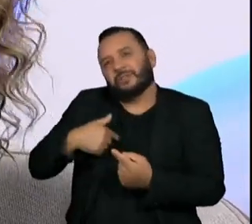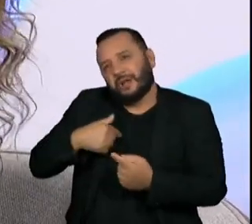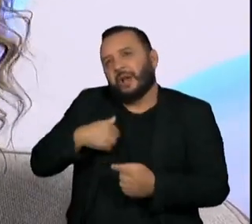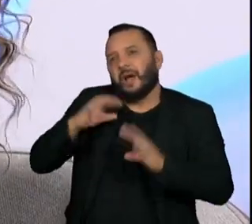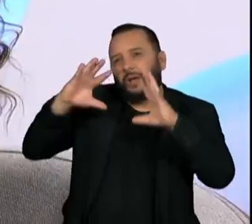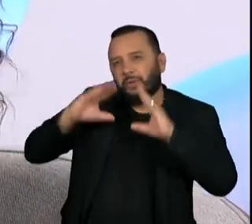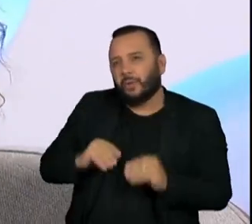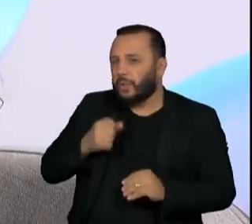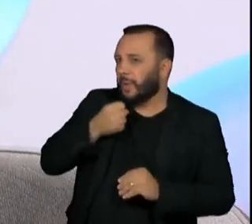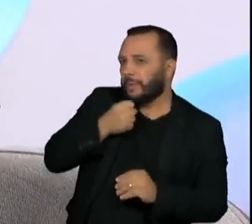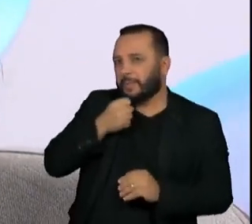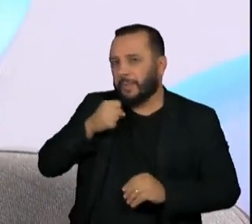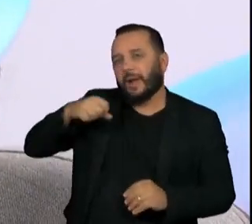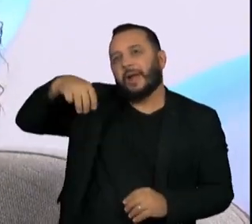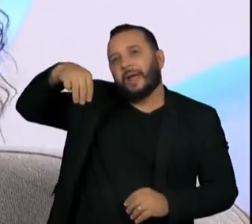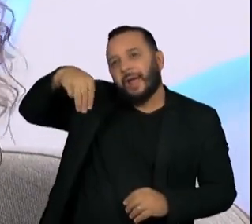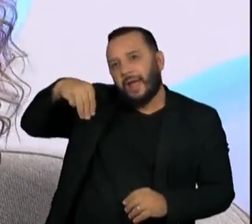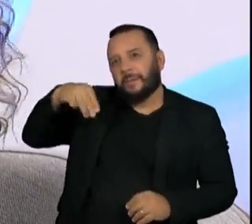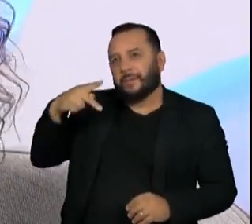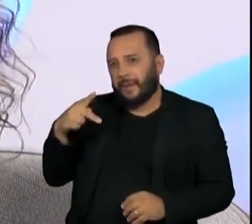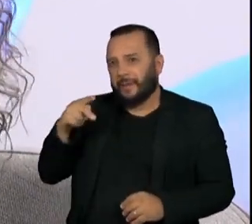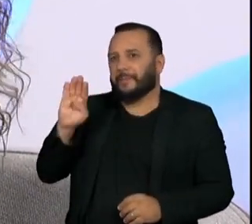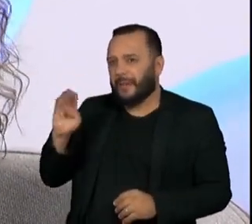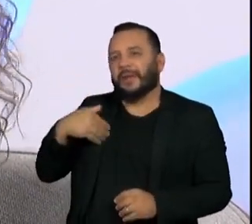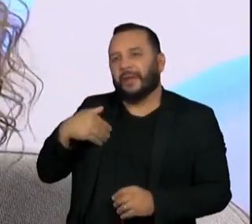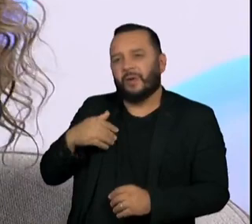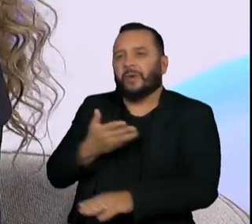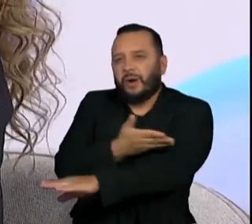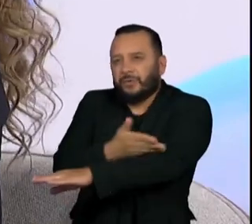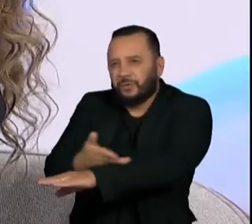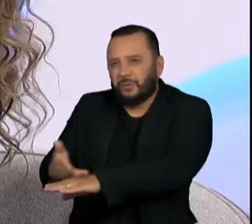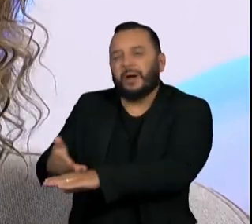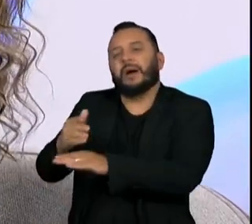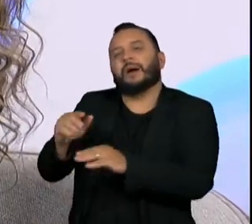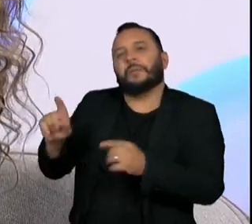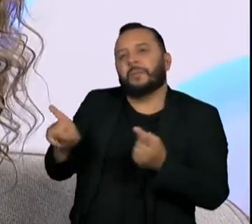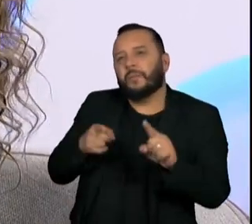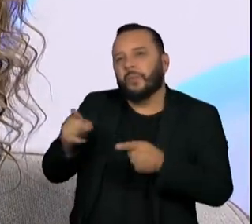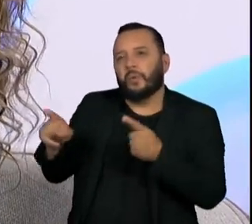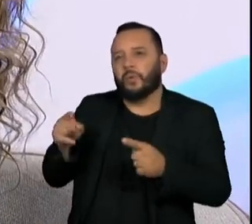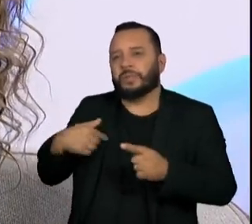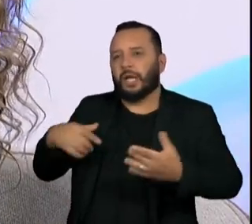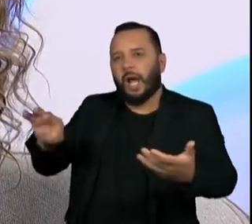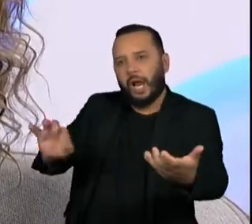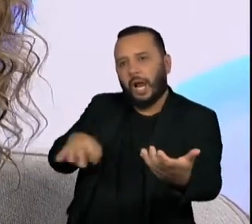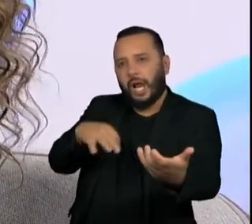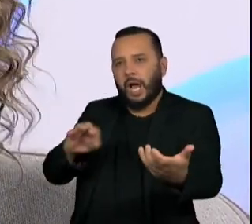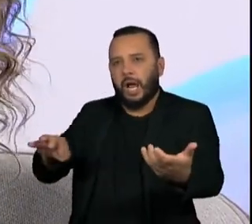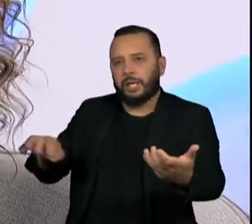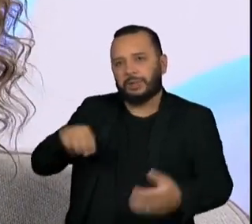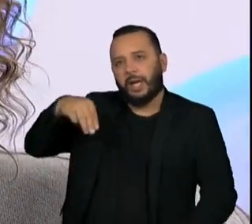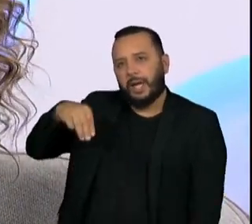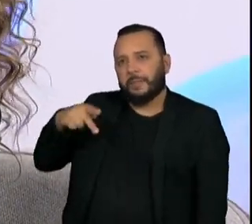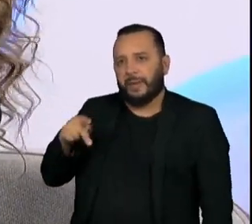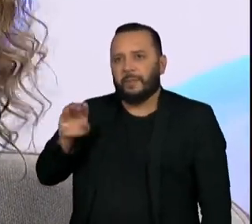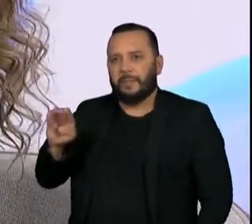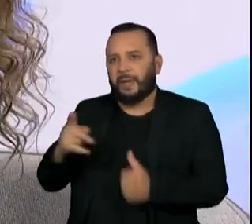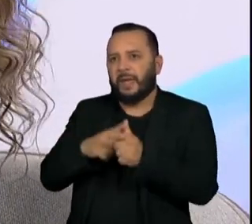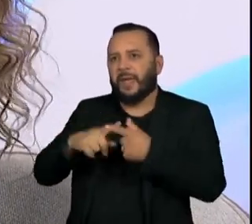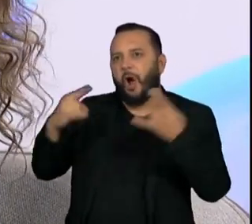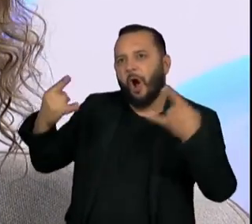já tinha dançado com todo tipo de música, dançar música clássica, música popular brasileira, rock,